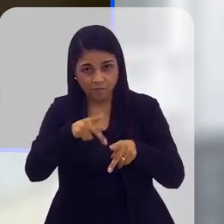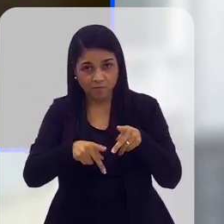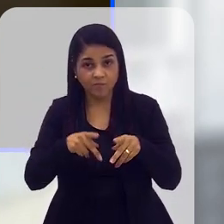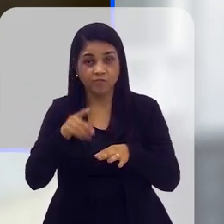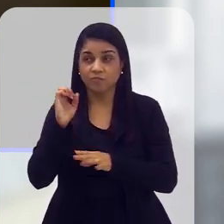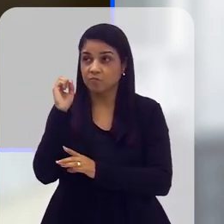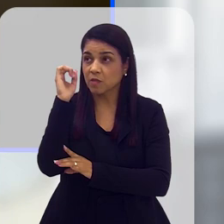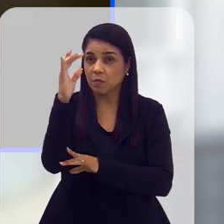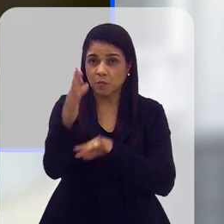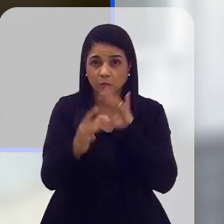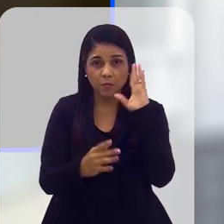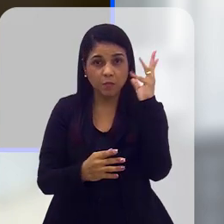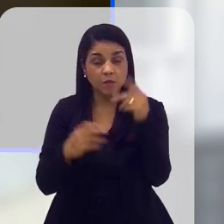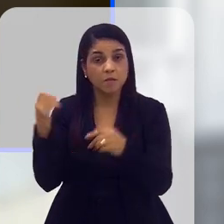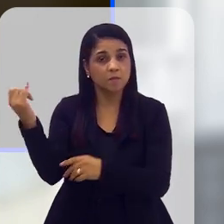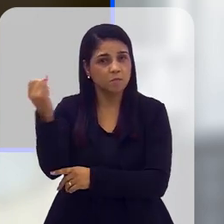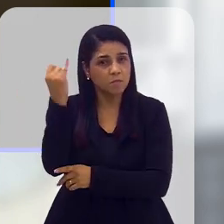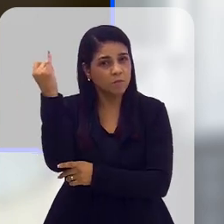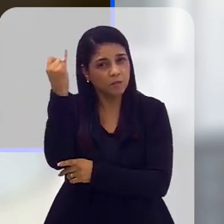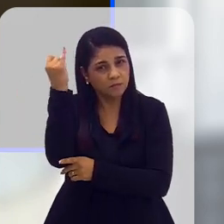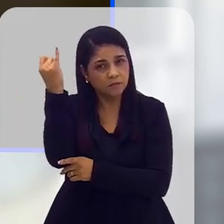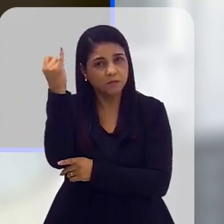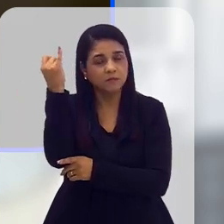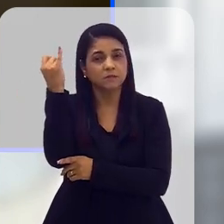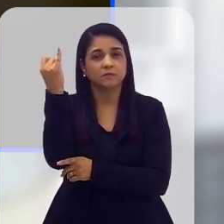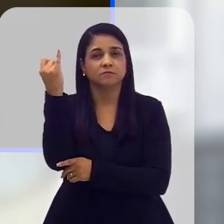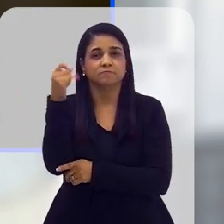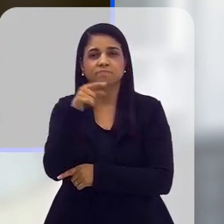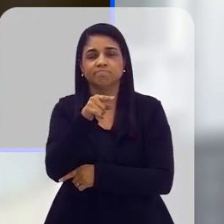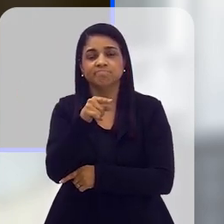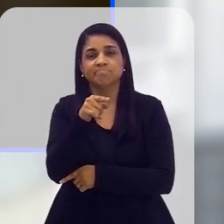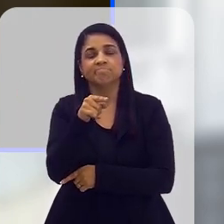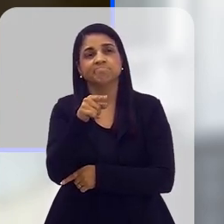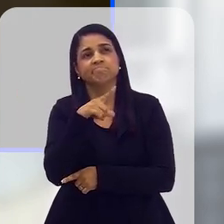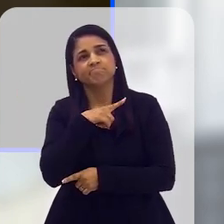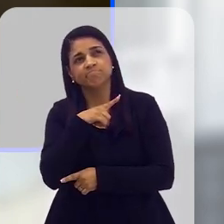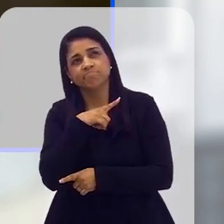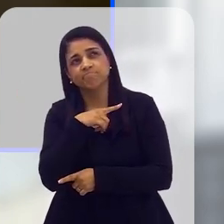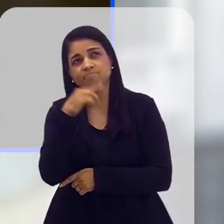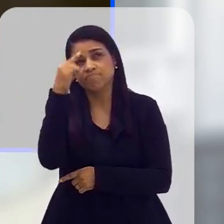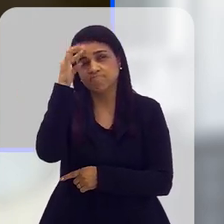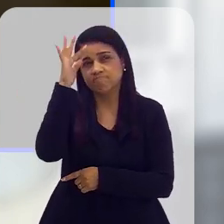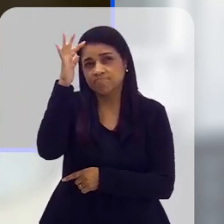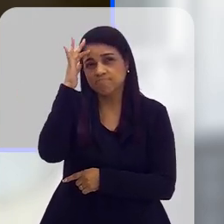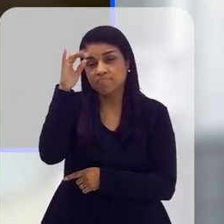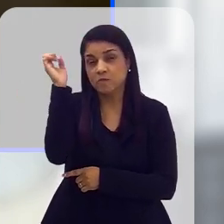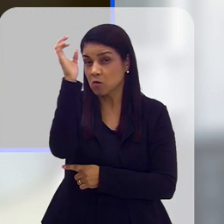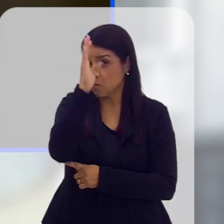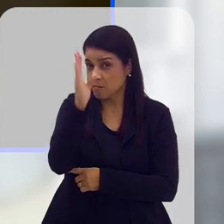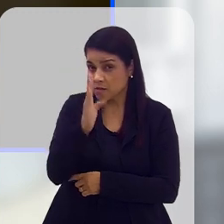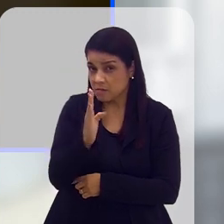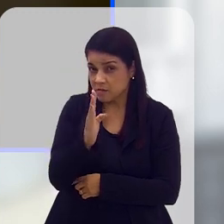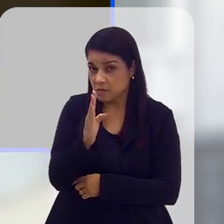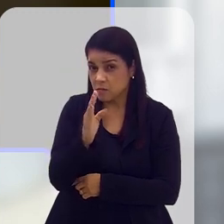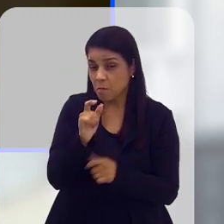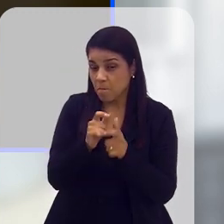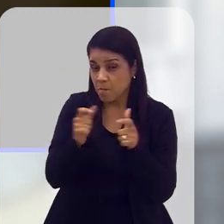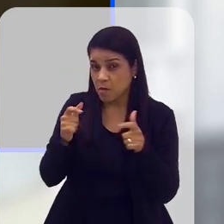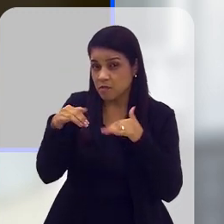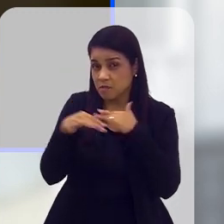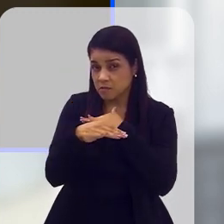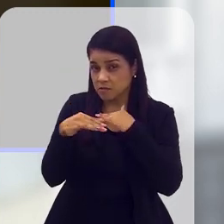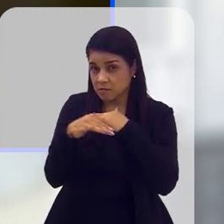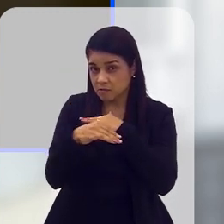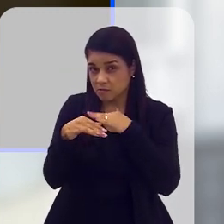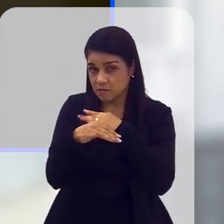é bastante importante. Só para você ter uma dimensão, Brasil não... A maioria das cidades